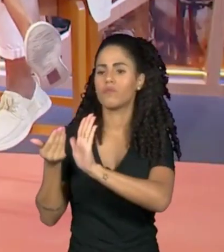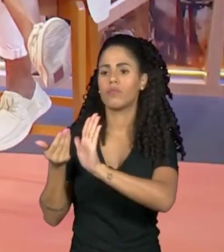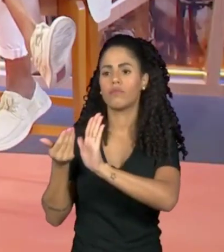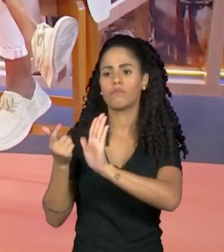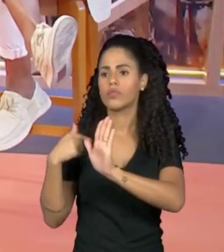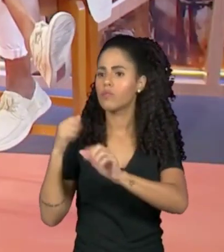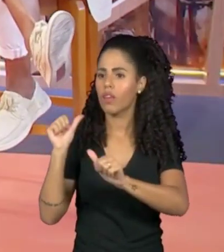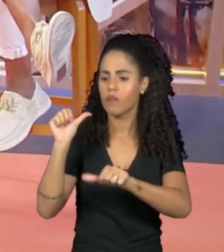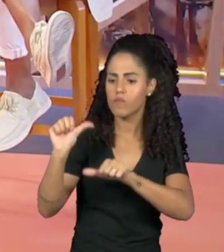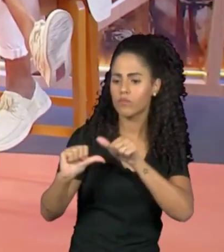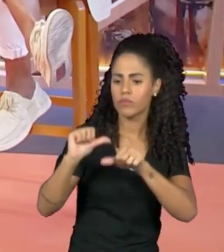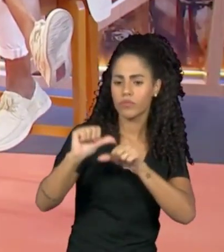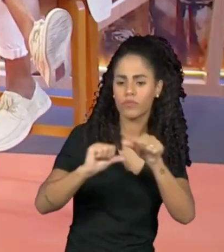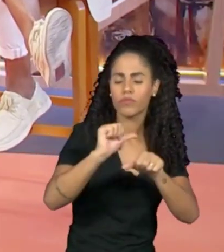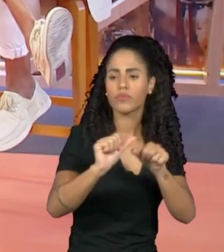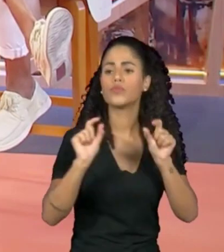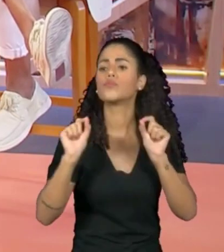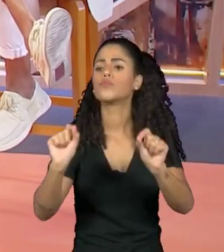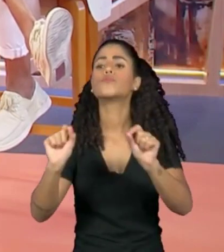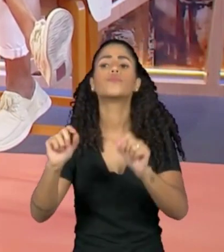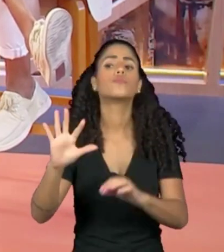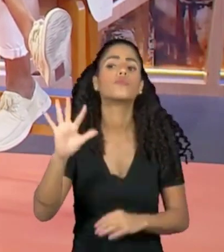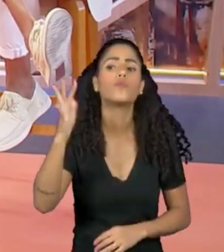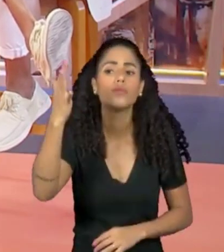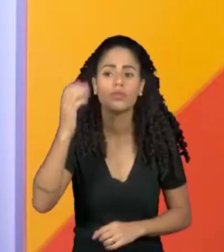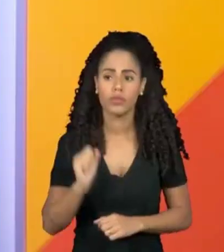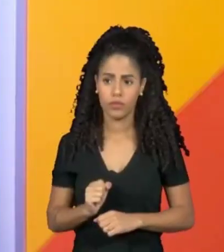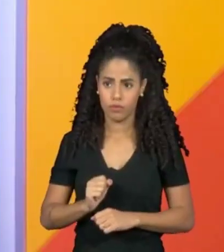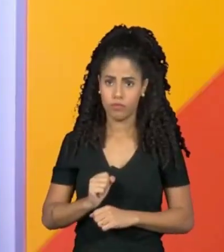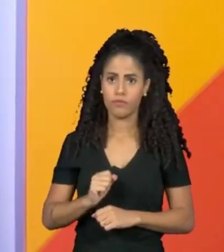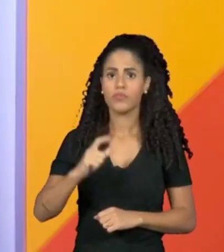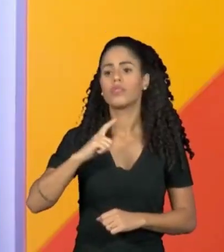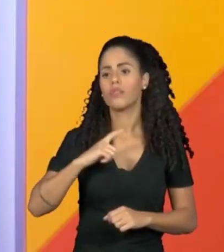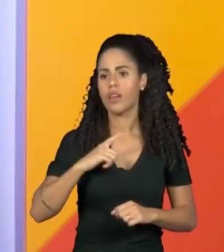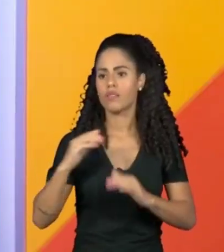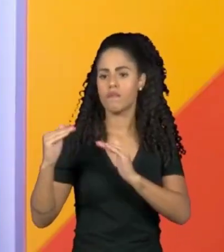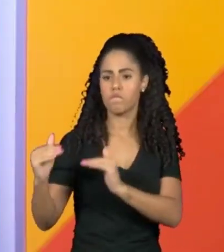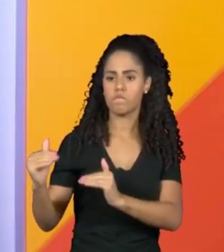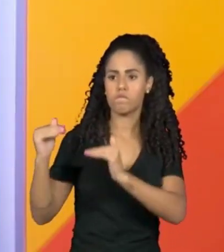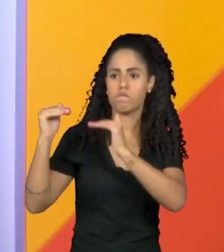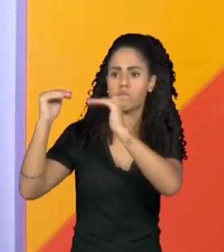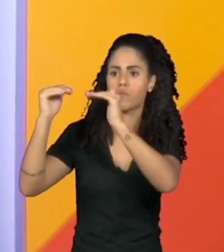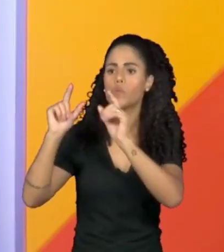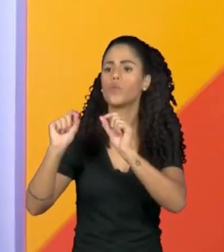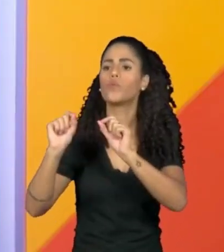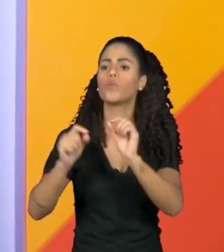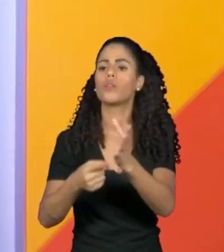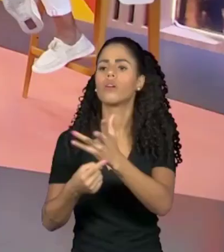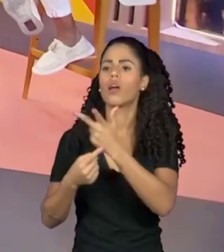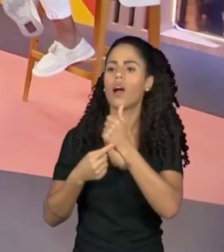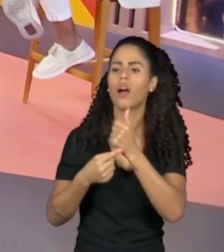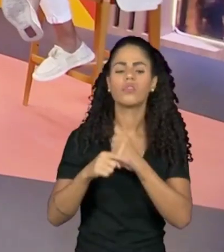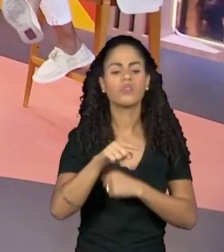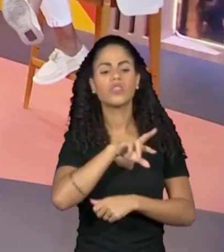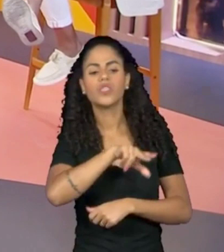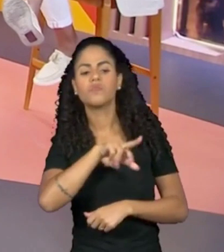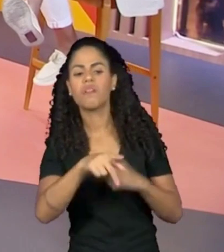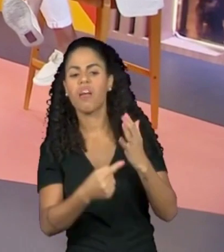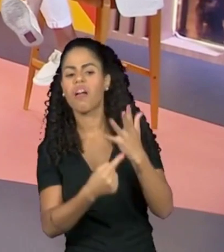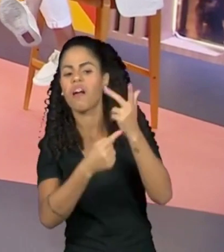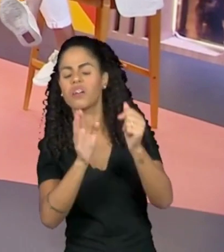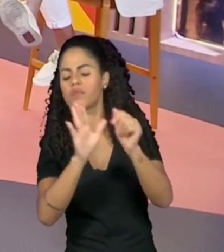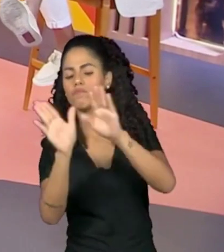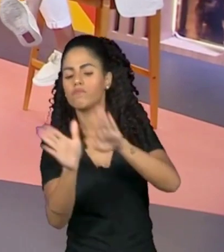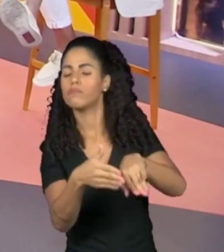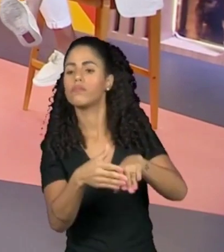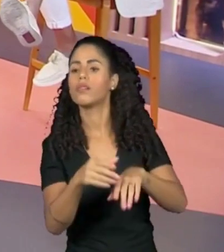O que quer dizer que, no final das contas, há uma distinção hierárquica sobre o que é arte e o que não é arte, quem merece ou